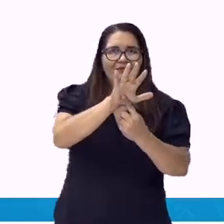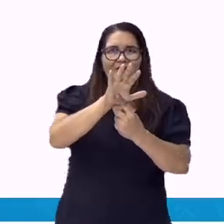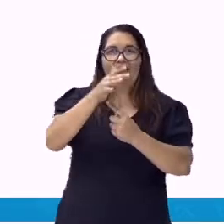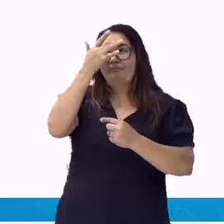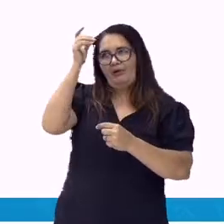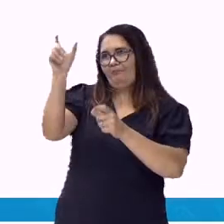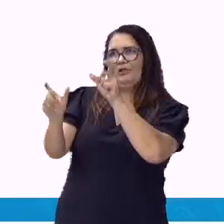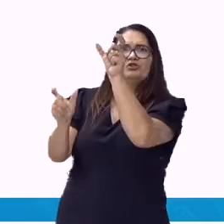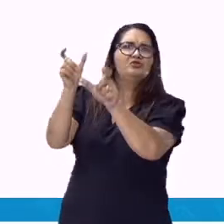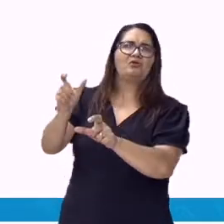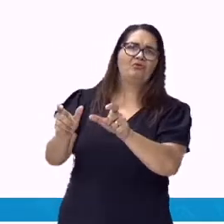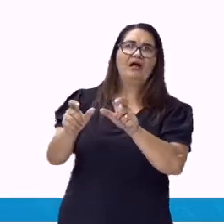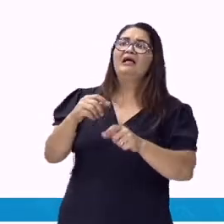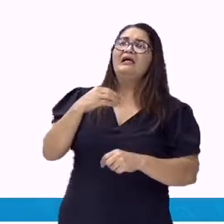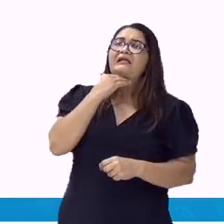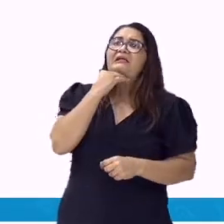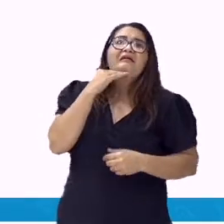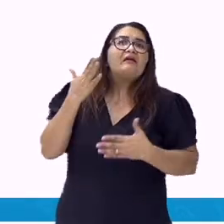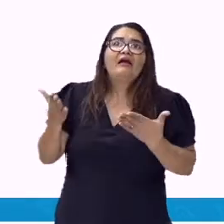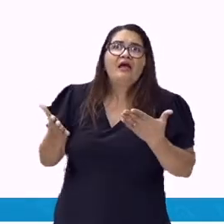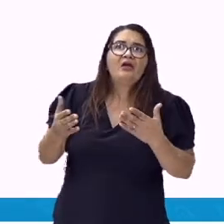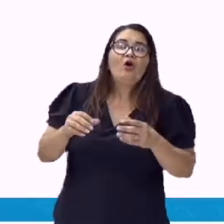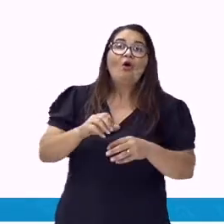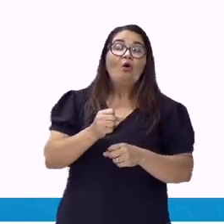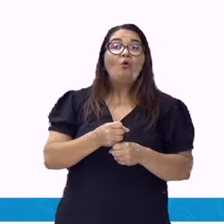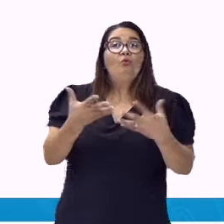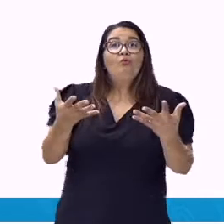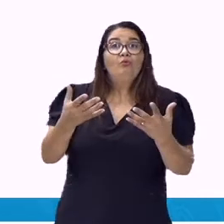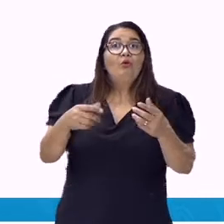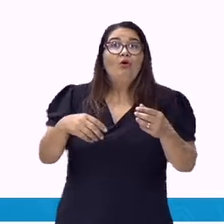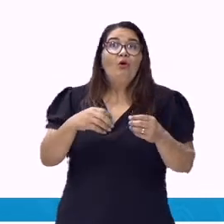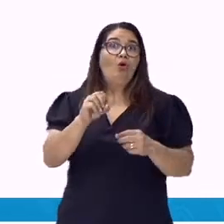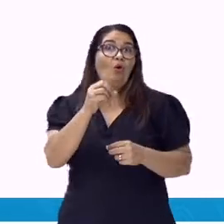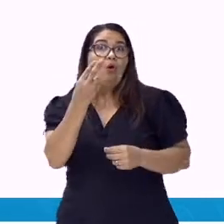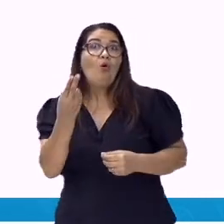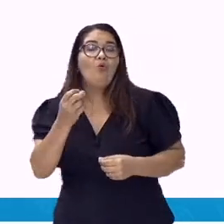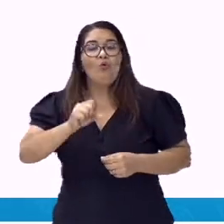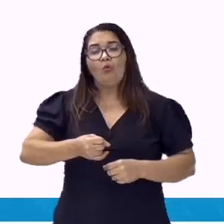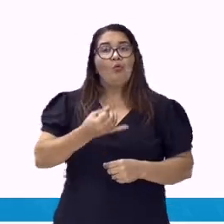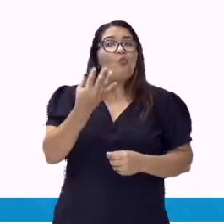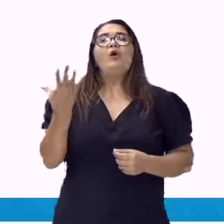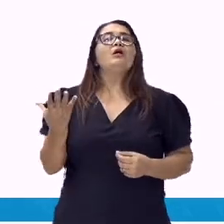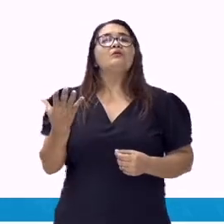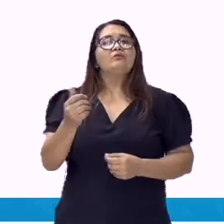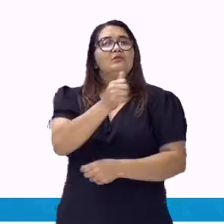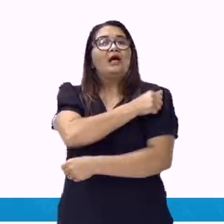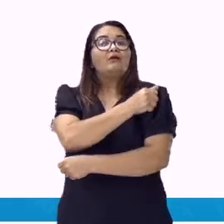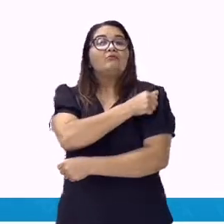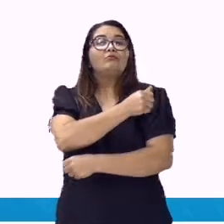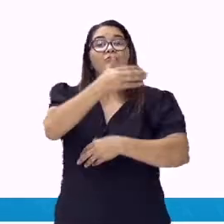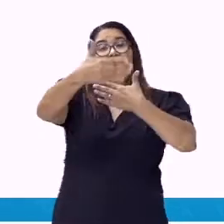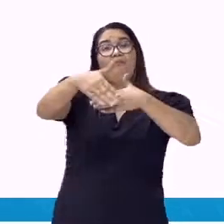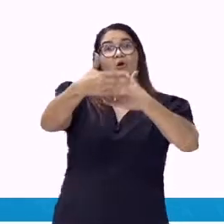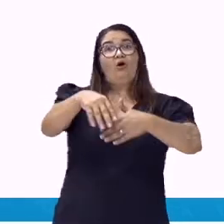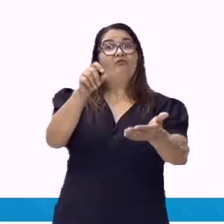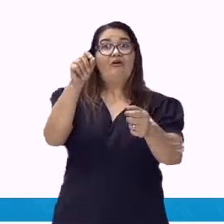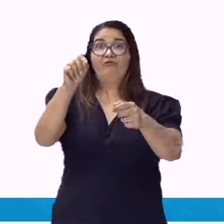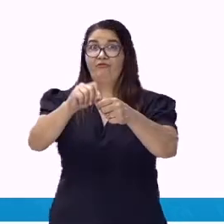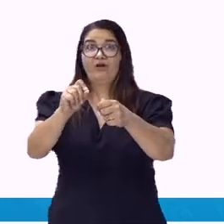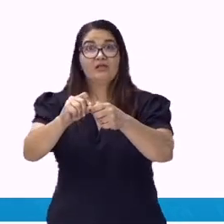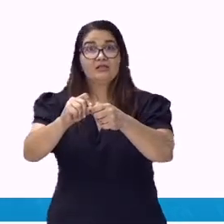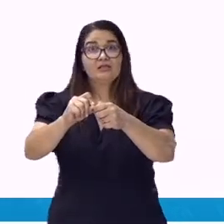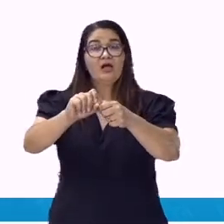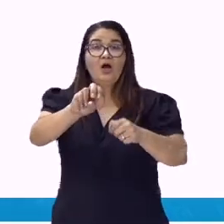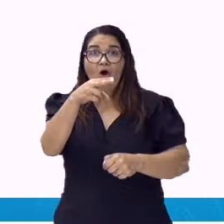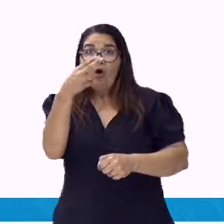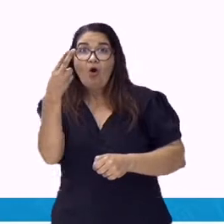Nós não sabemos quantos alunos prestaram o exame e quantos foram aprovados. Assim, muitos